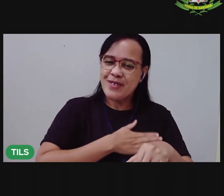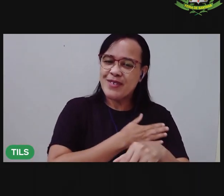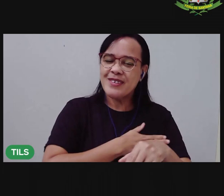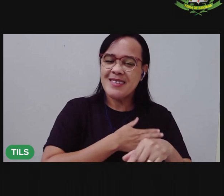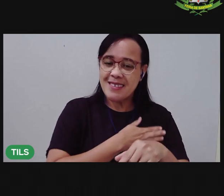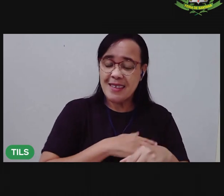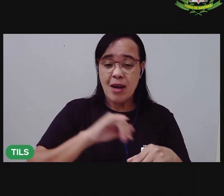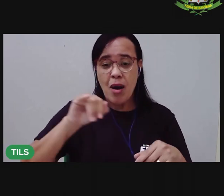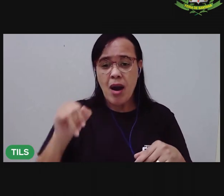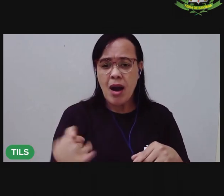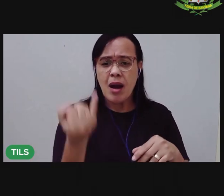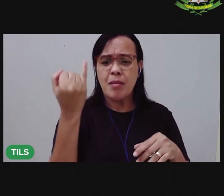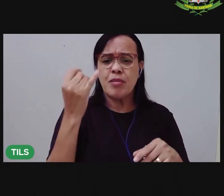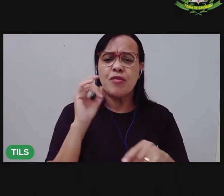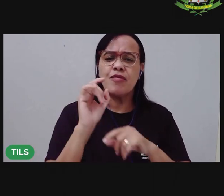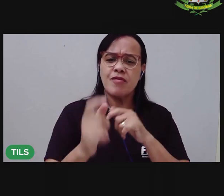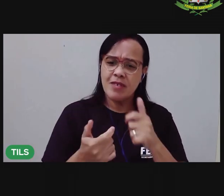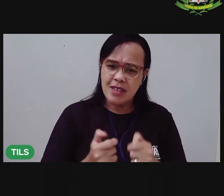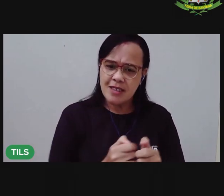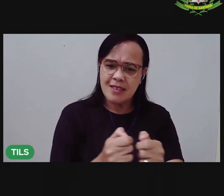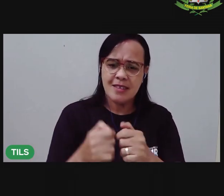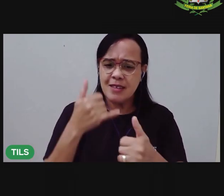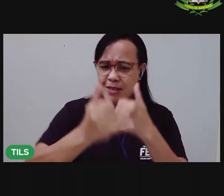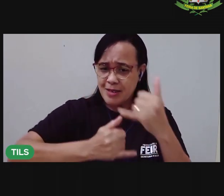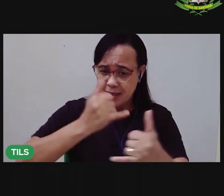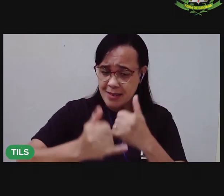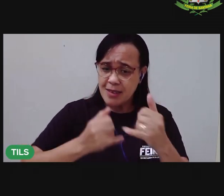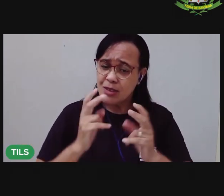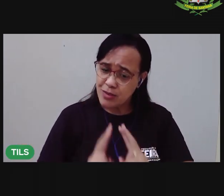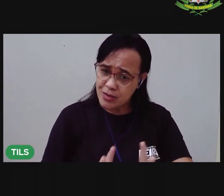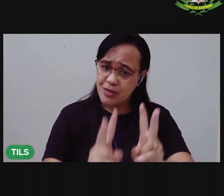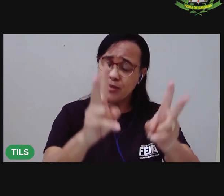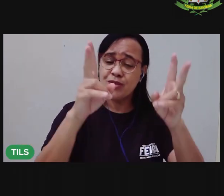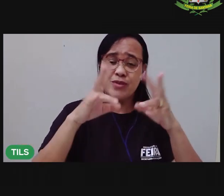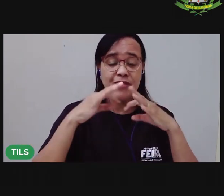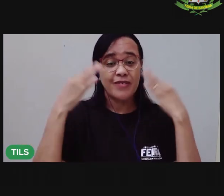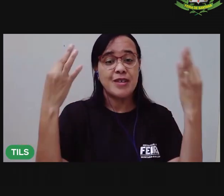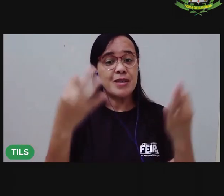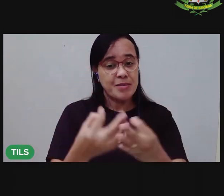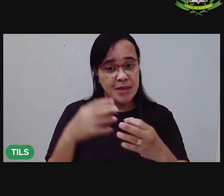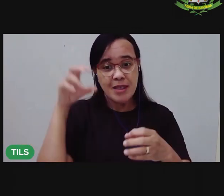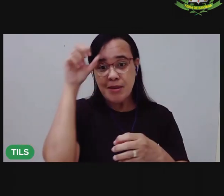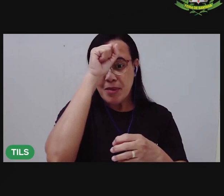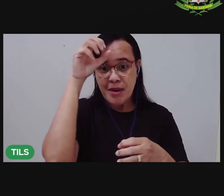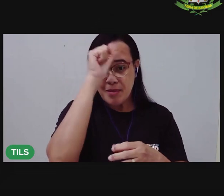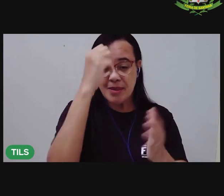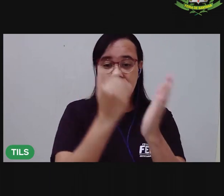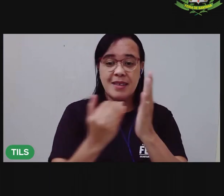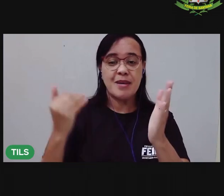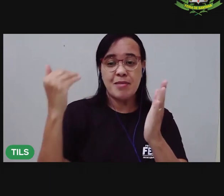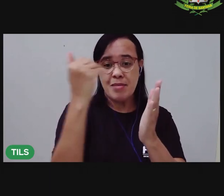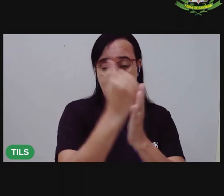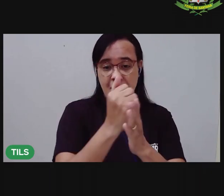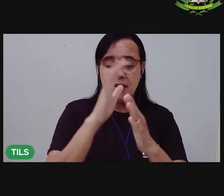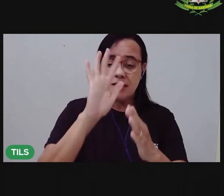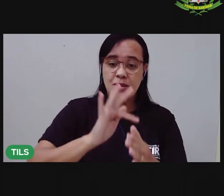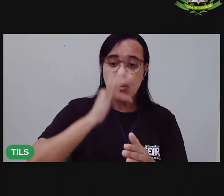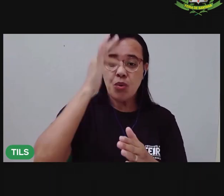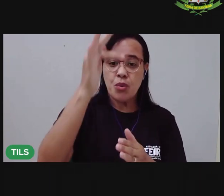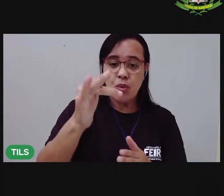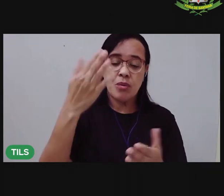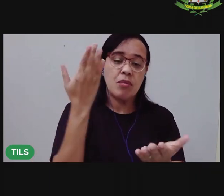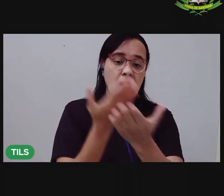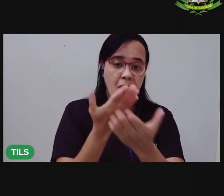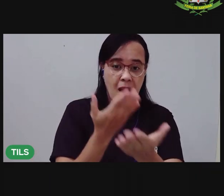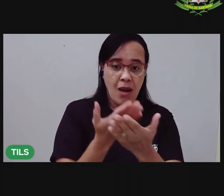Aproveita e continua jogando aí depois com seus familiares para continuar aprendendo, tá? A gente se vê agora na nossa próxima